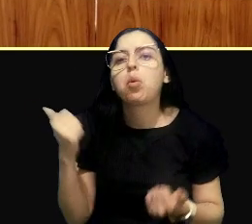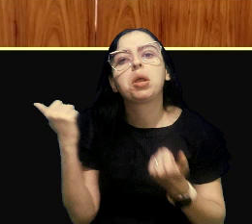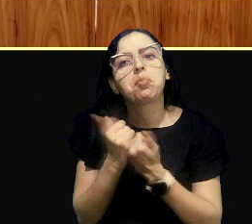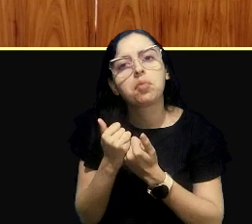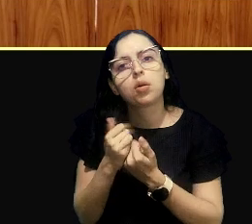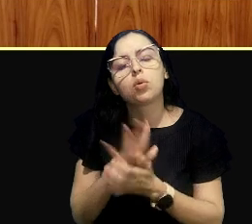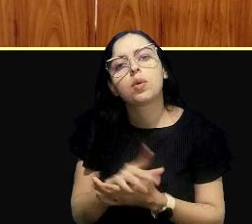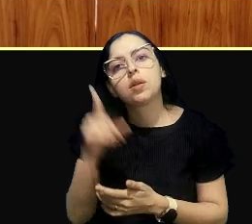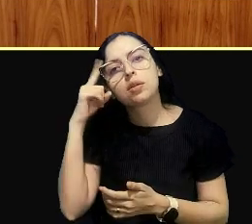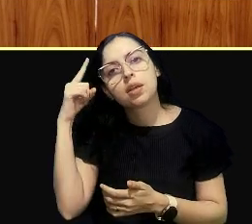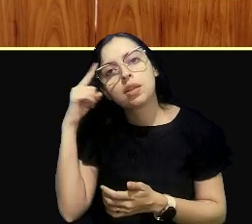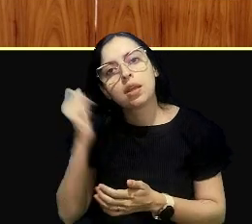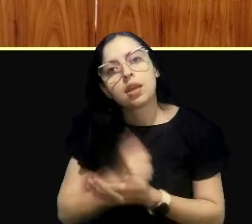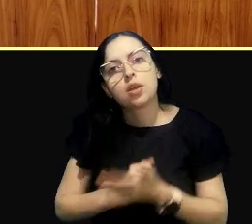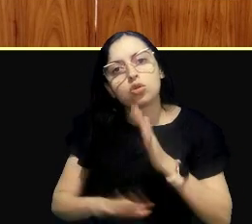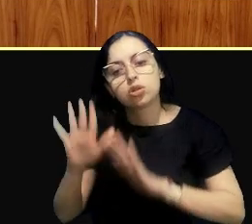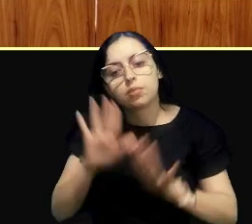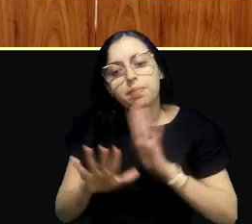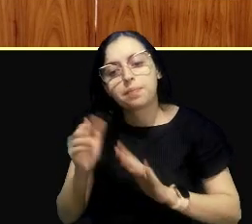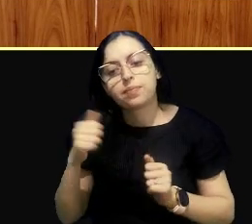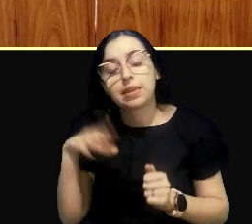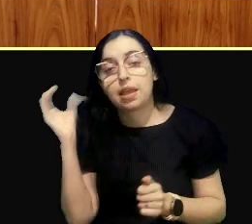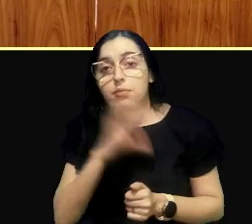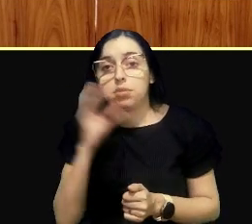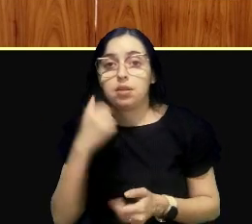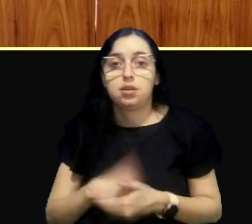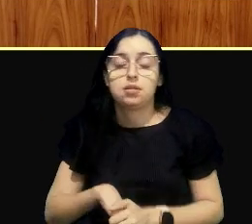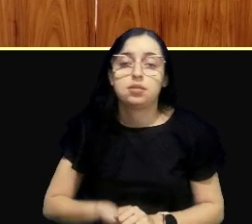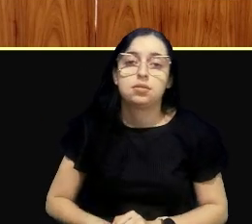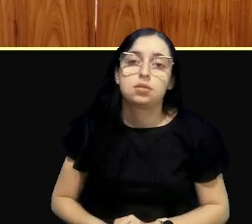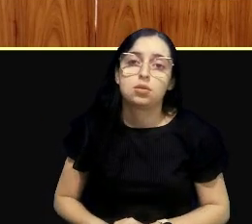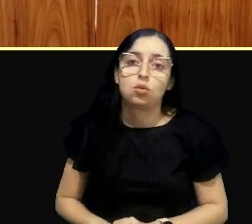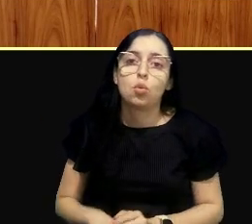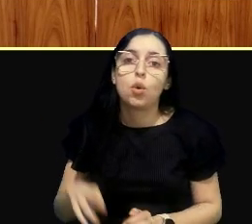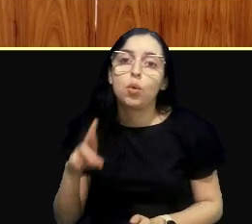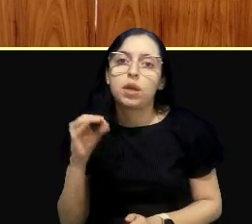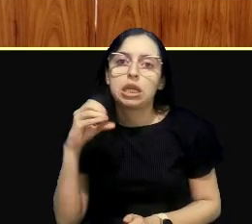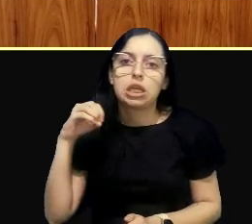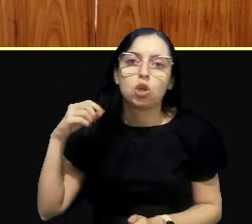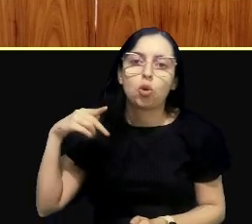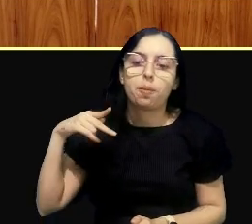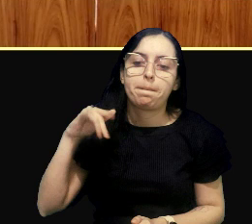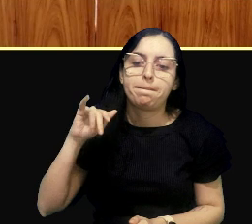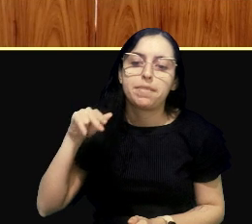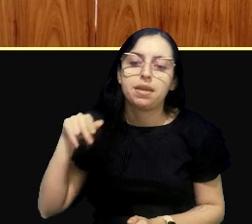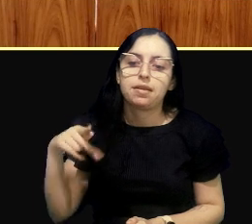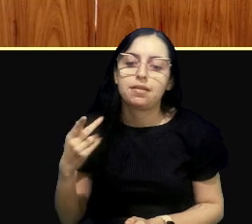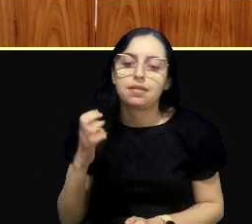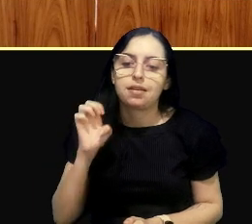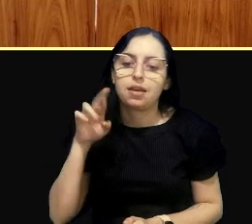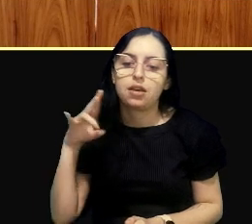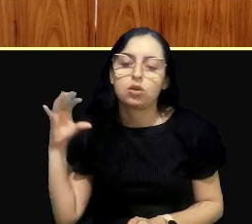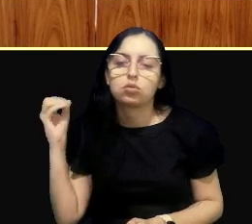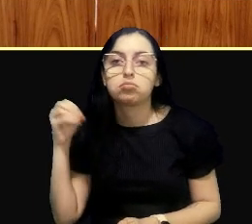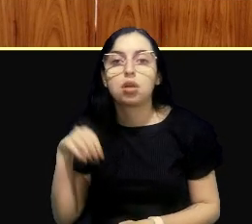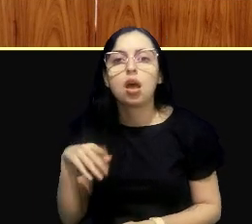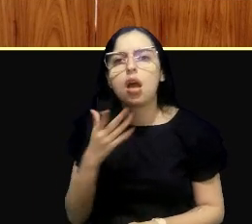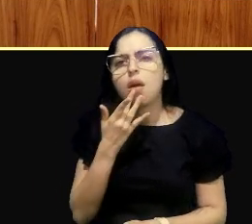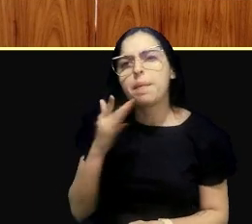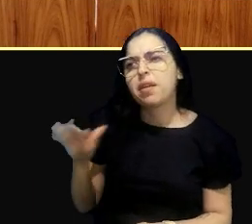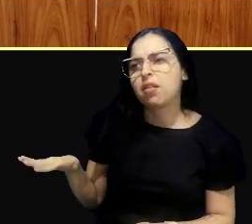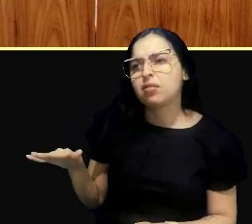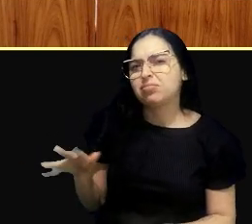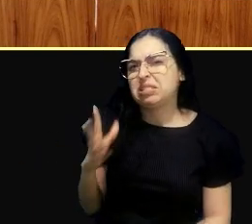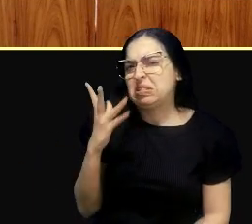ideia das medidas paliativas emergenciais, porque a questão do Rio Pinheiros, ela é, eu lembro da minha infância, era uma coisa horrorosa.